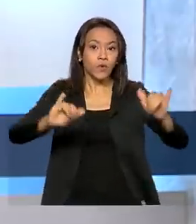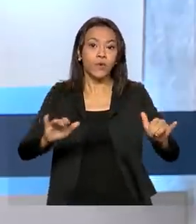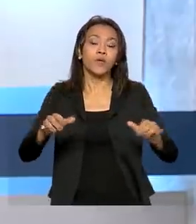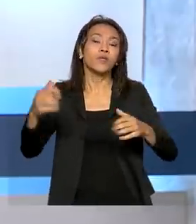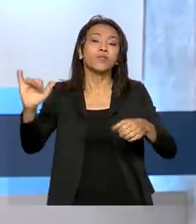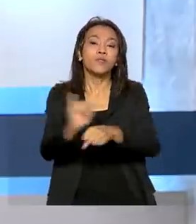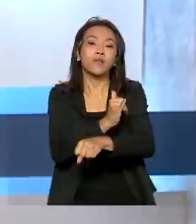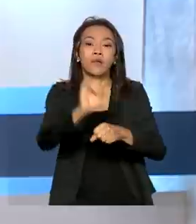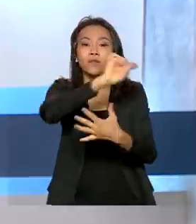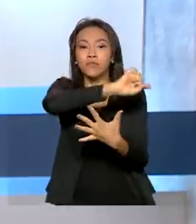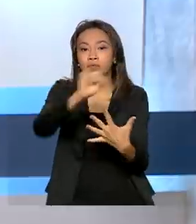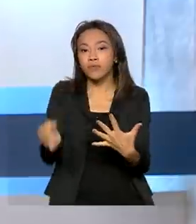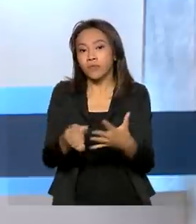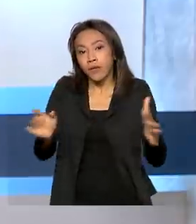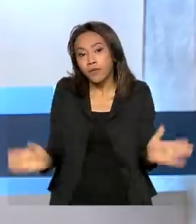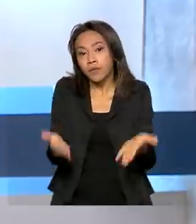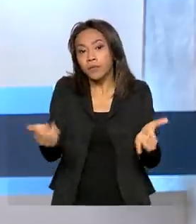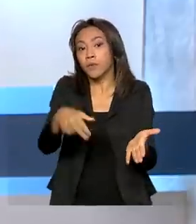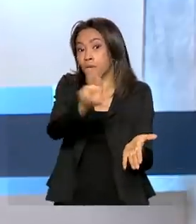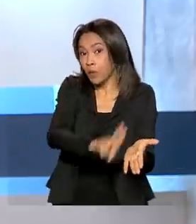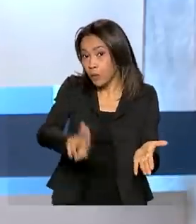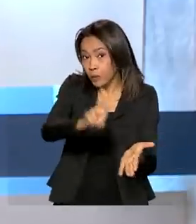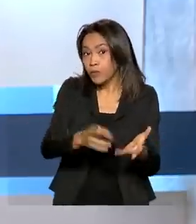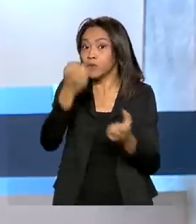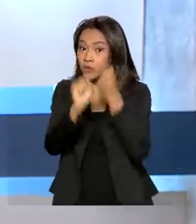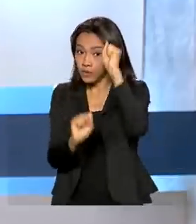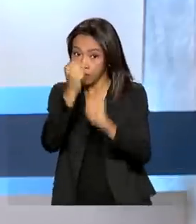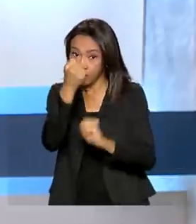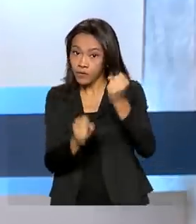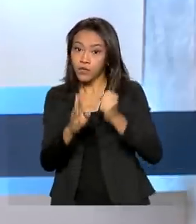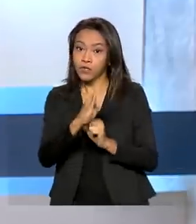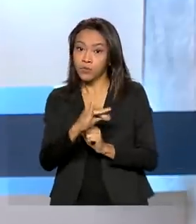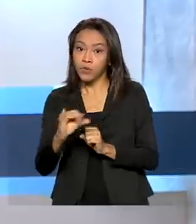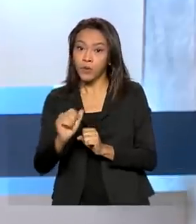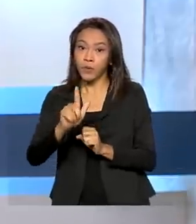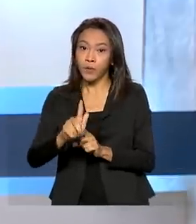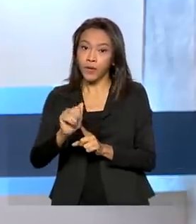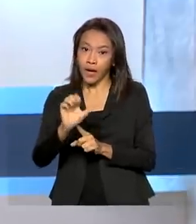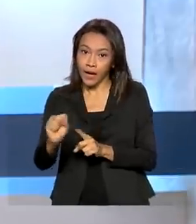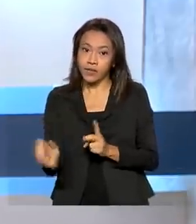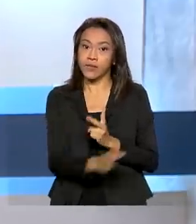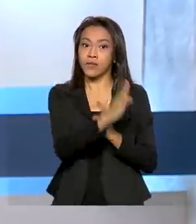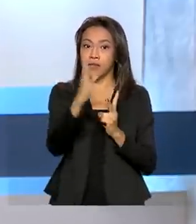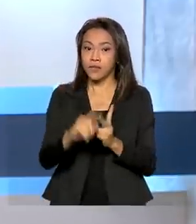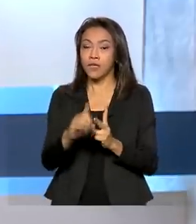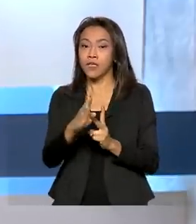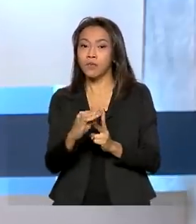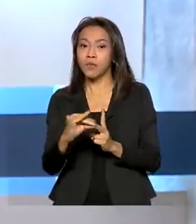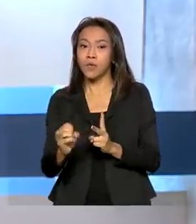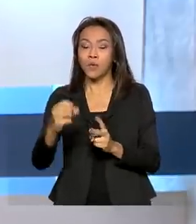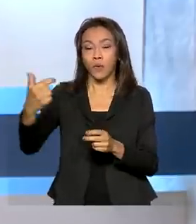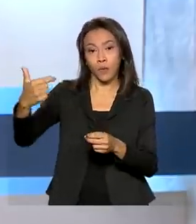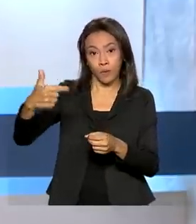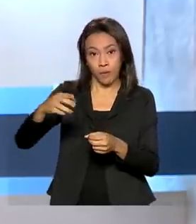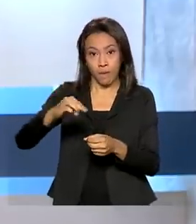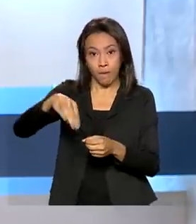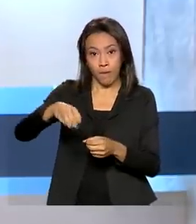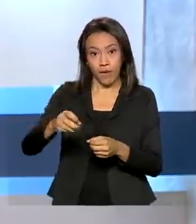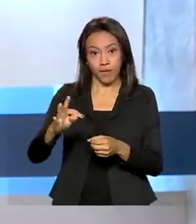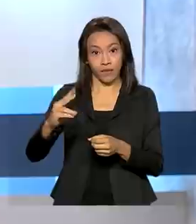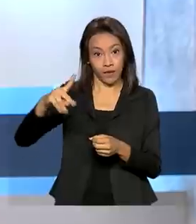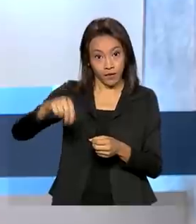uso sustentável de biogás e biometano. A previsão é de que sejam construídas novas usinas com investimentos